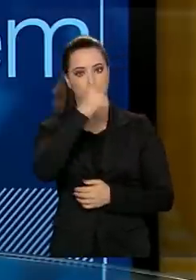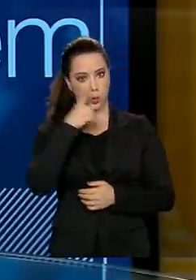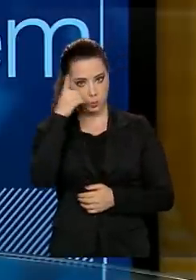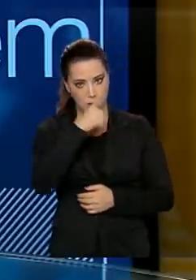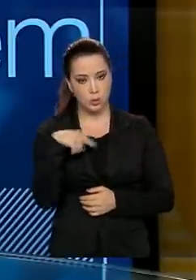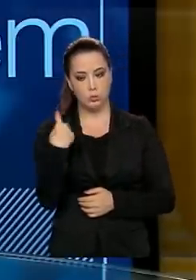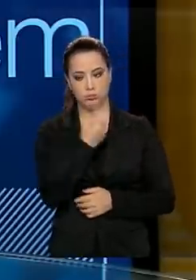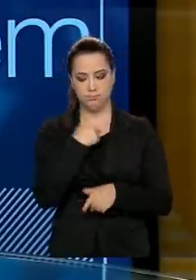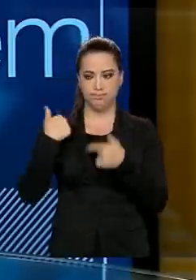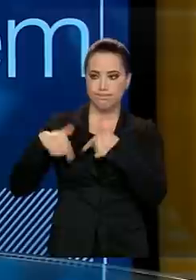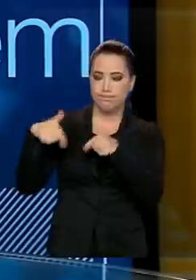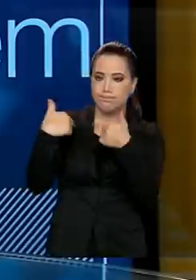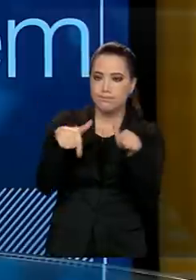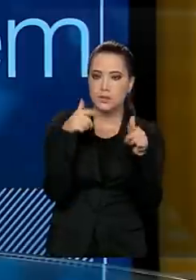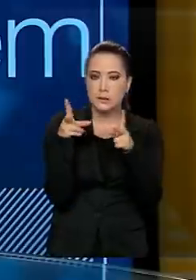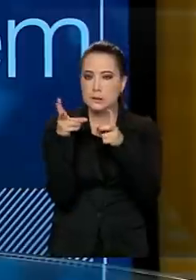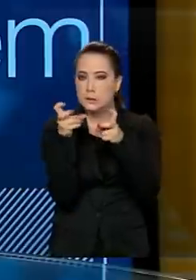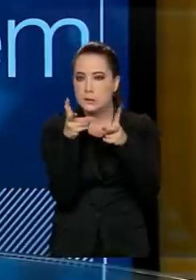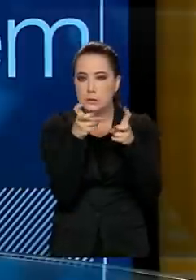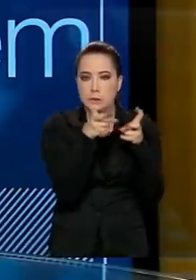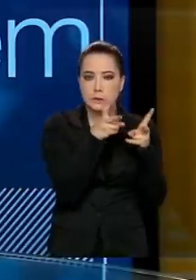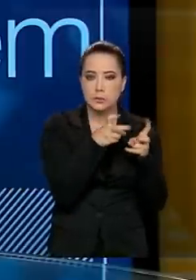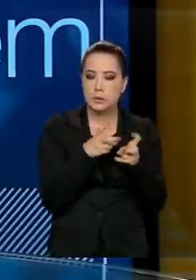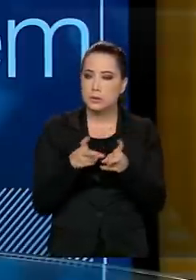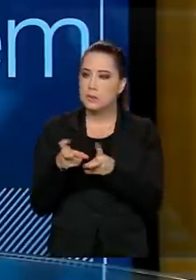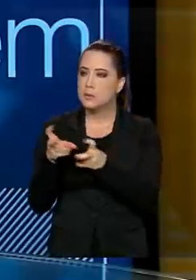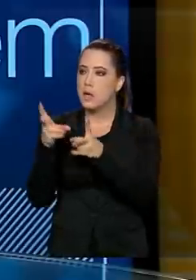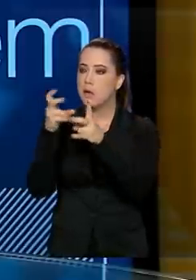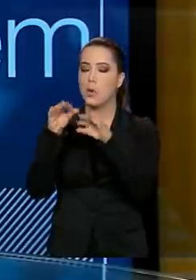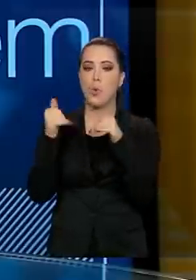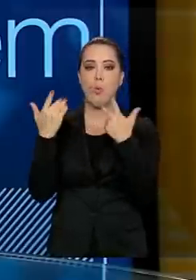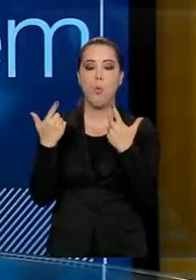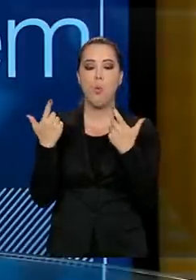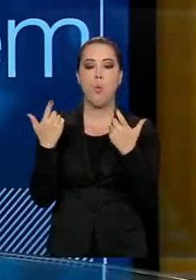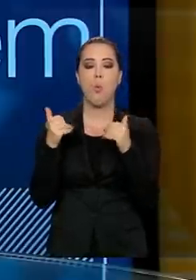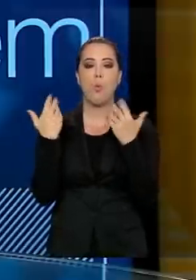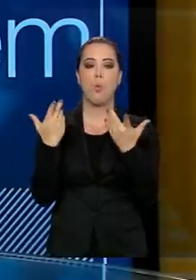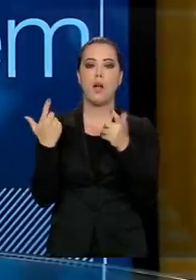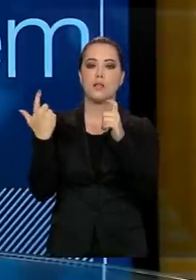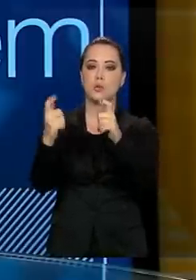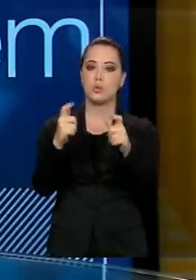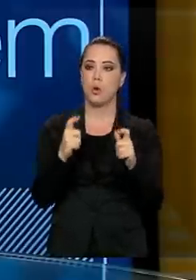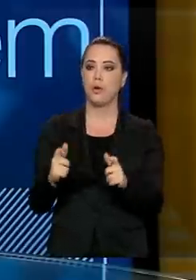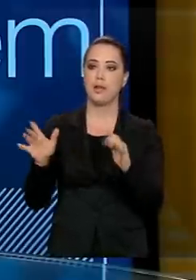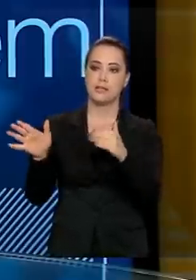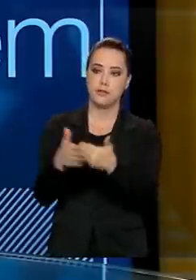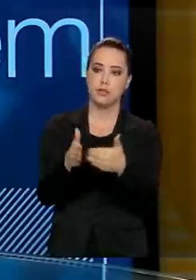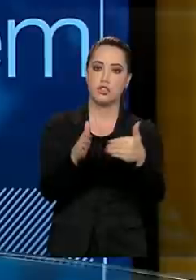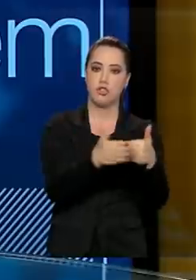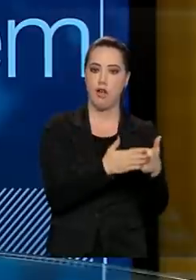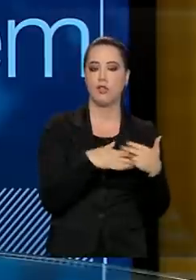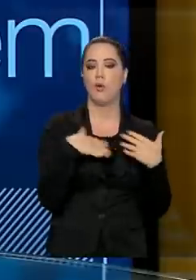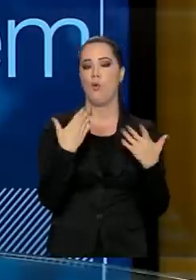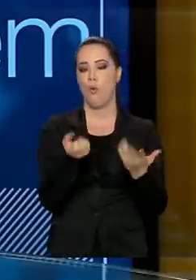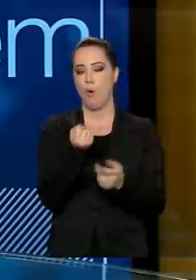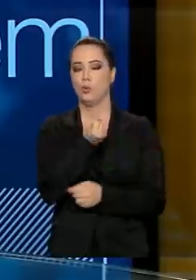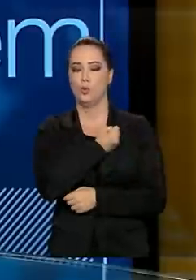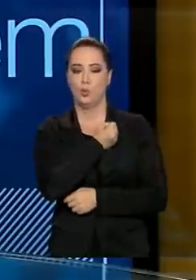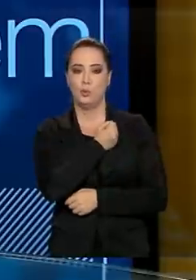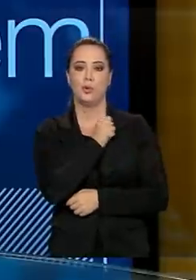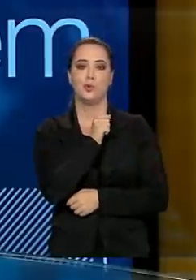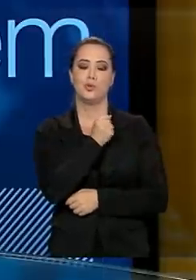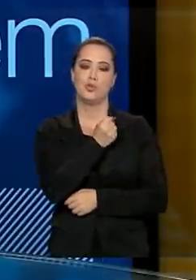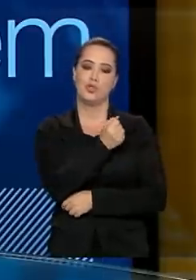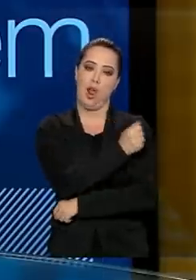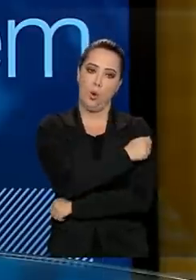monitorando as universidades para saber quais instituições estavam sem aulas e quantos alunos e professores estavam sendo impactados com